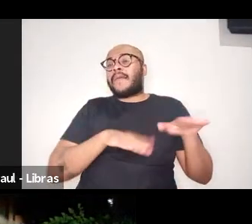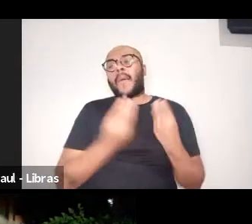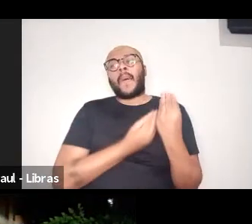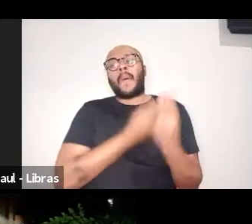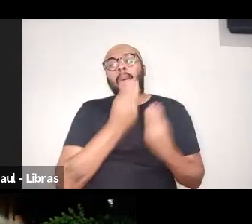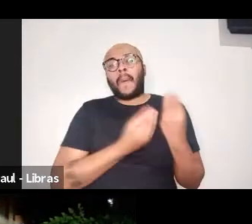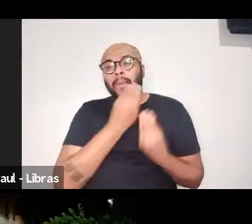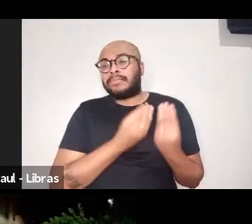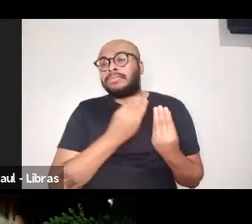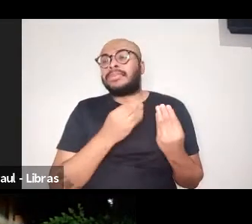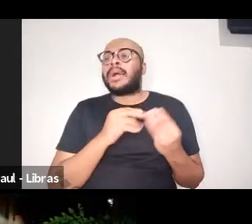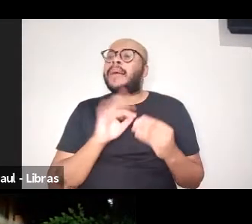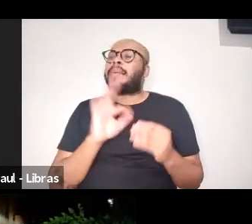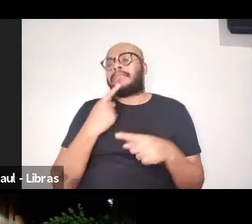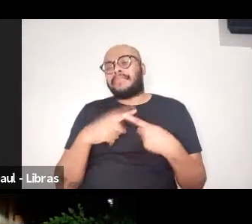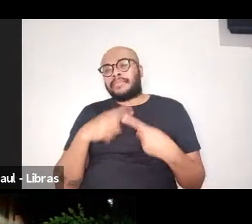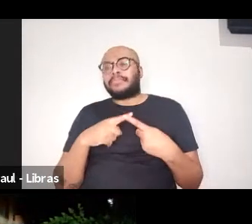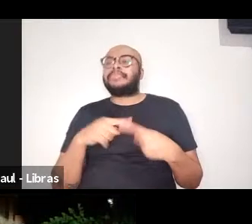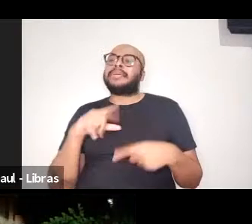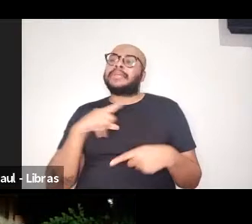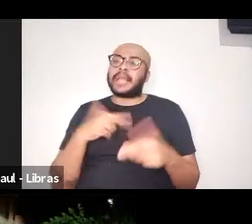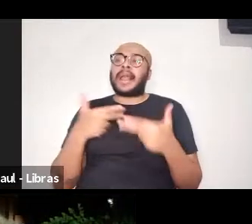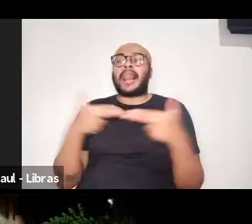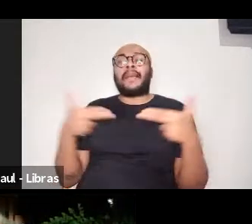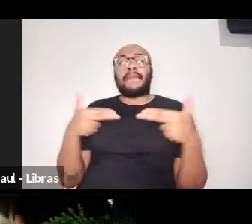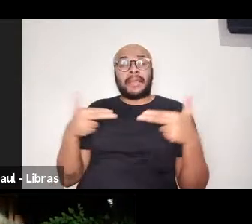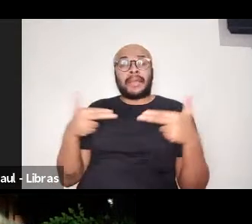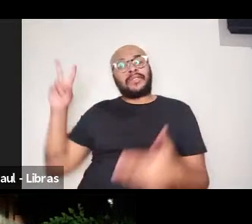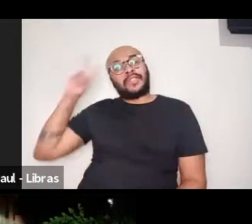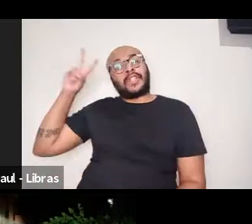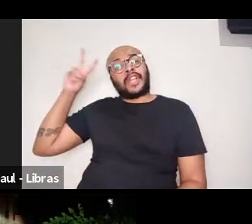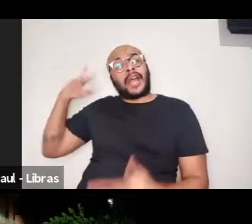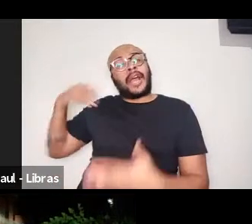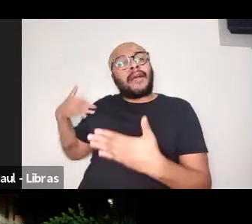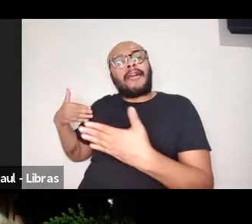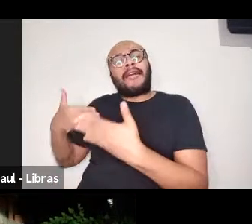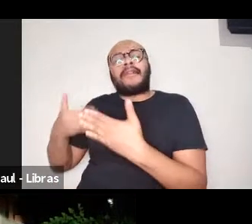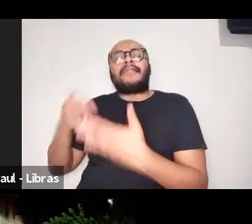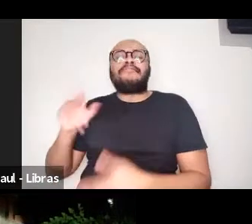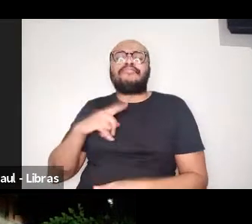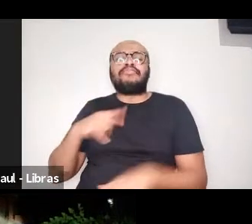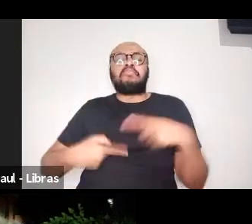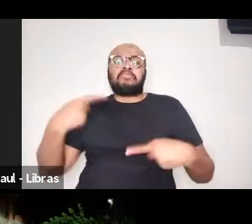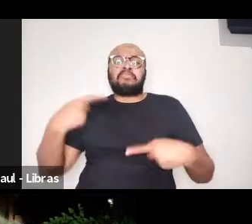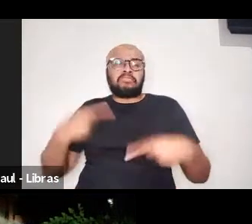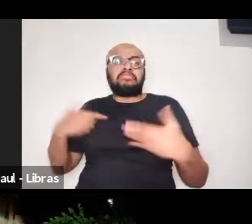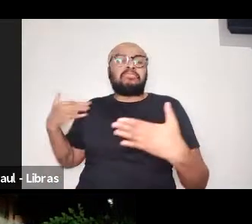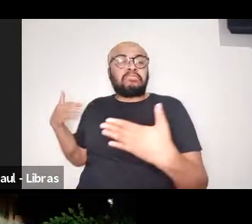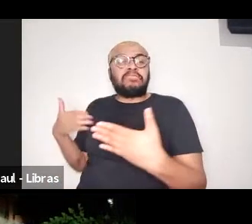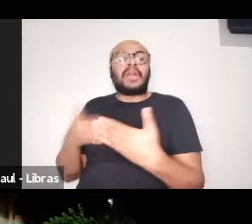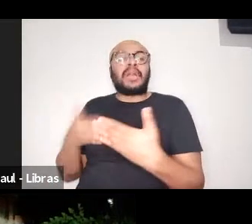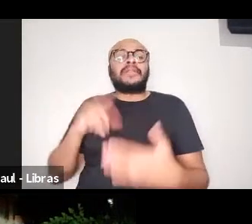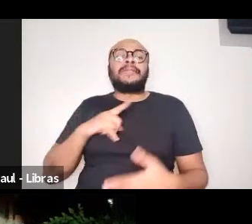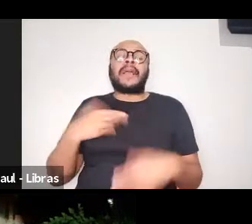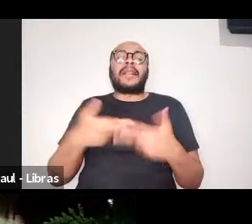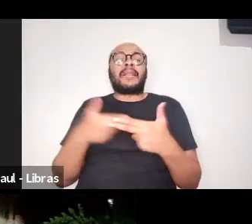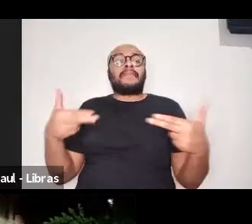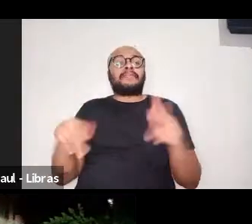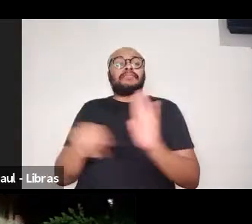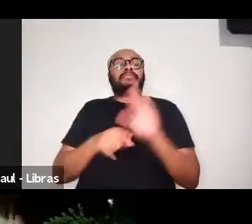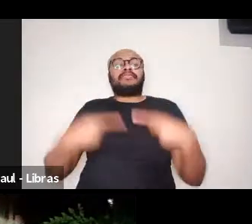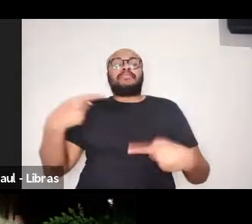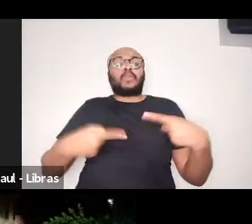porque há elementos históricos, há elementos políticos, elementos da discussão